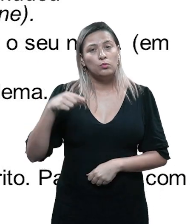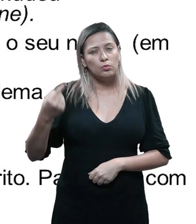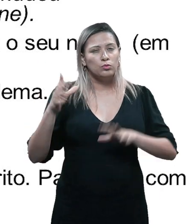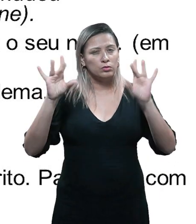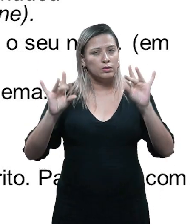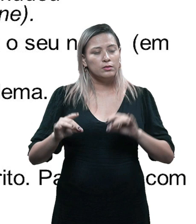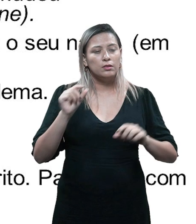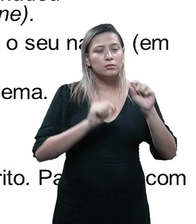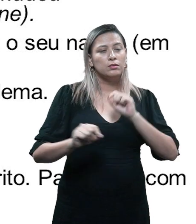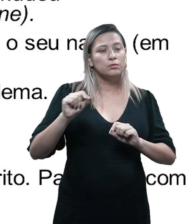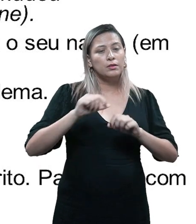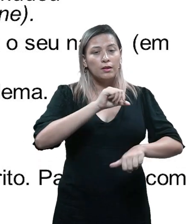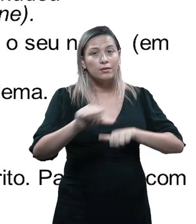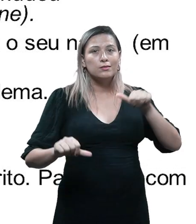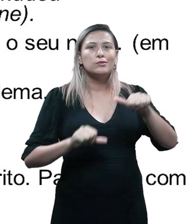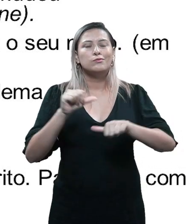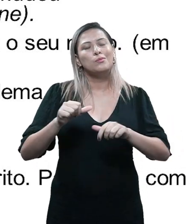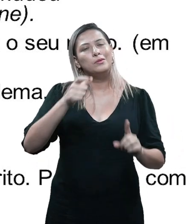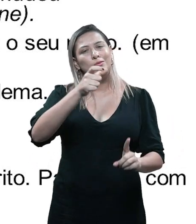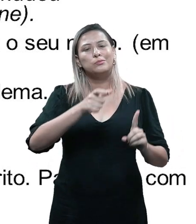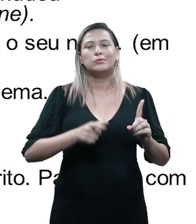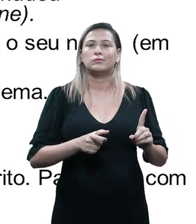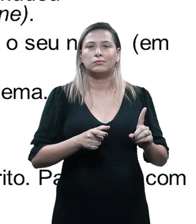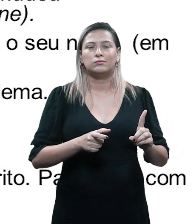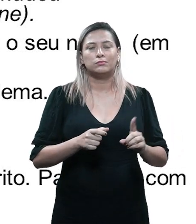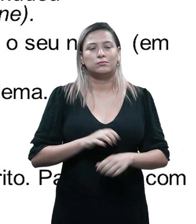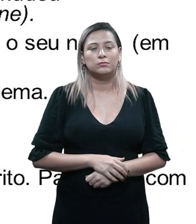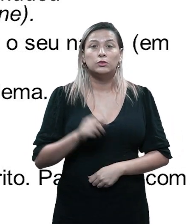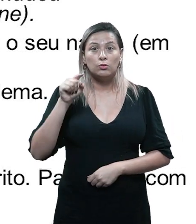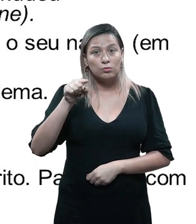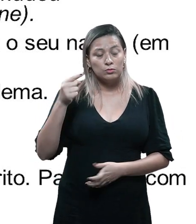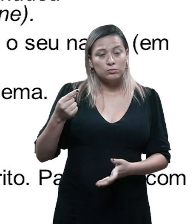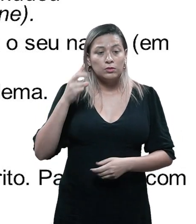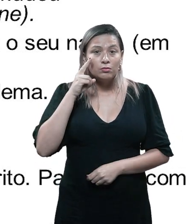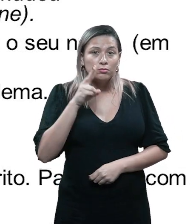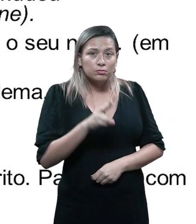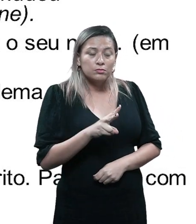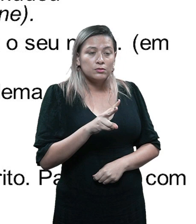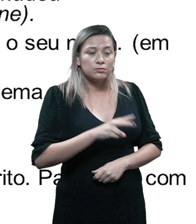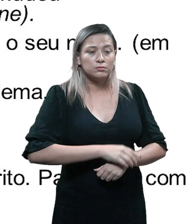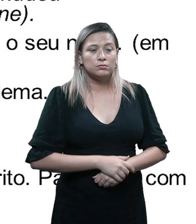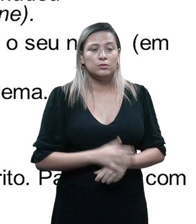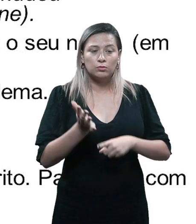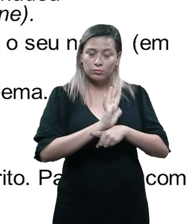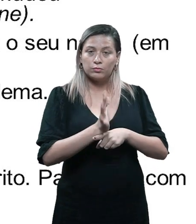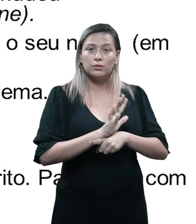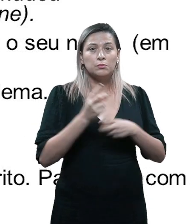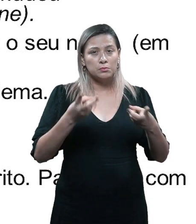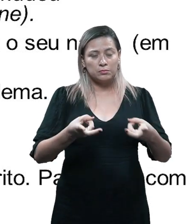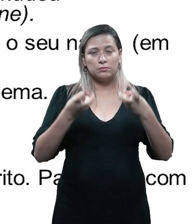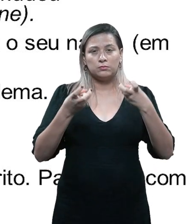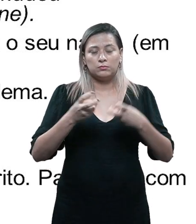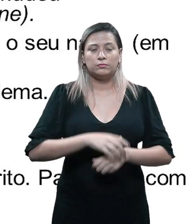outro detalhe que é a transformação do personagem. É importante que você, espectador, assistindo o filme você